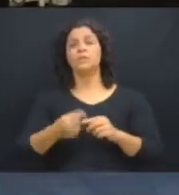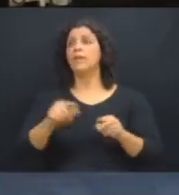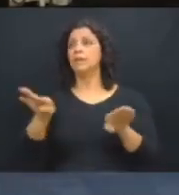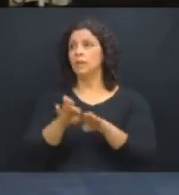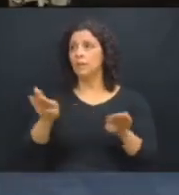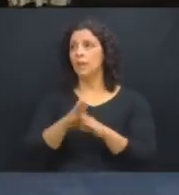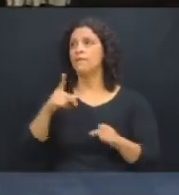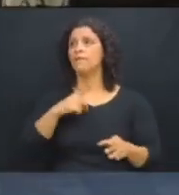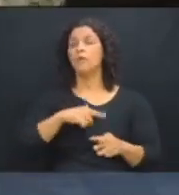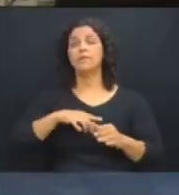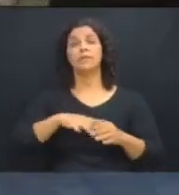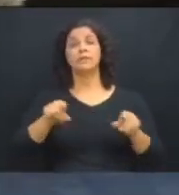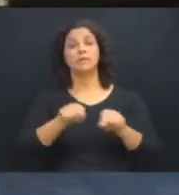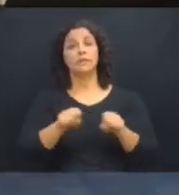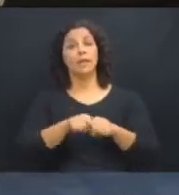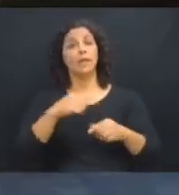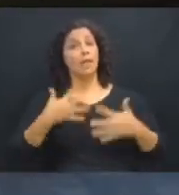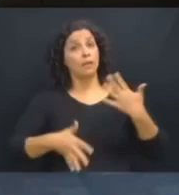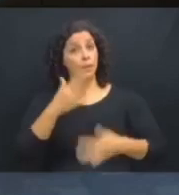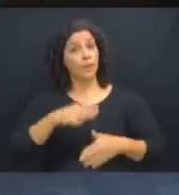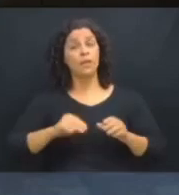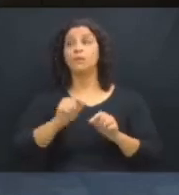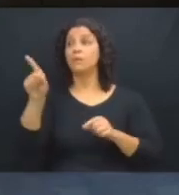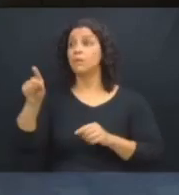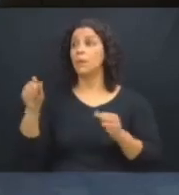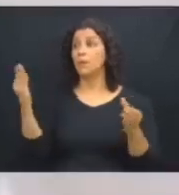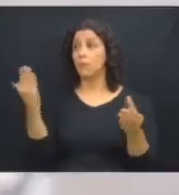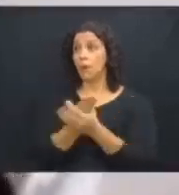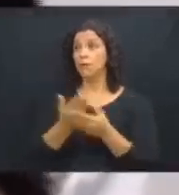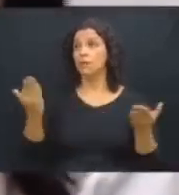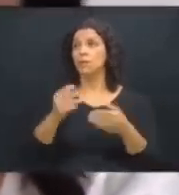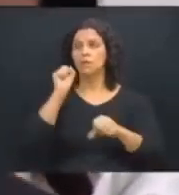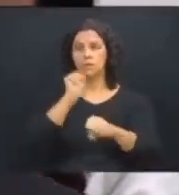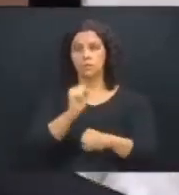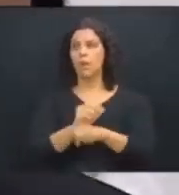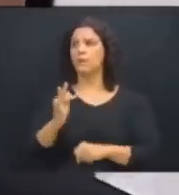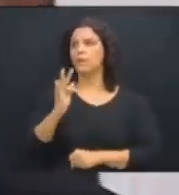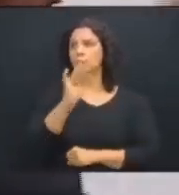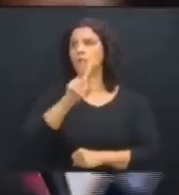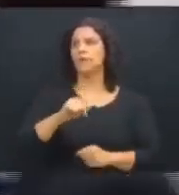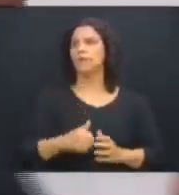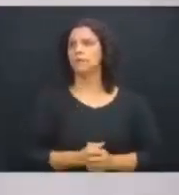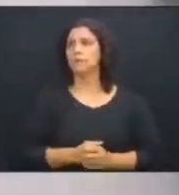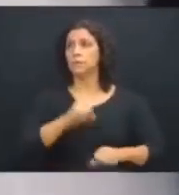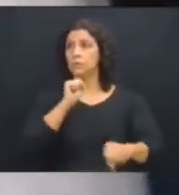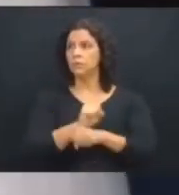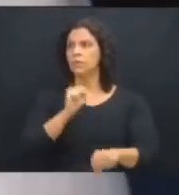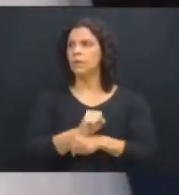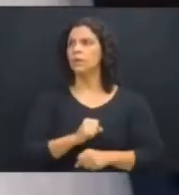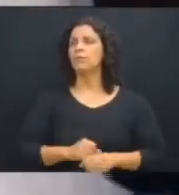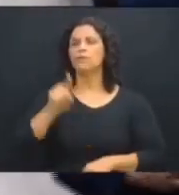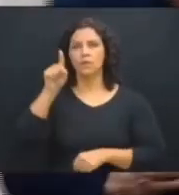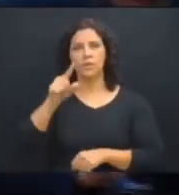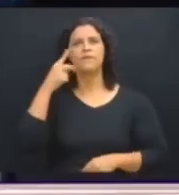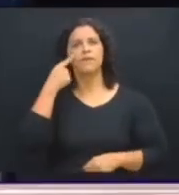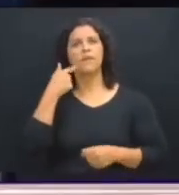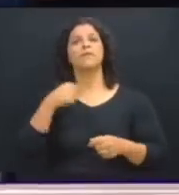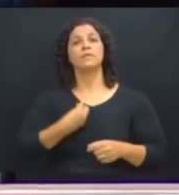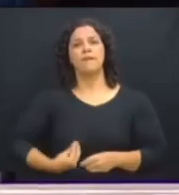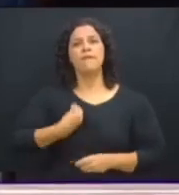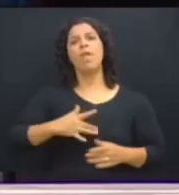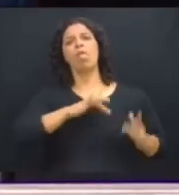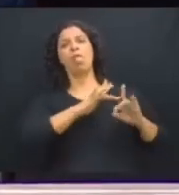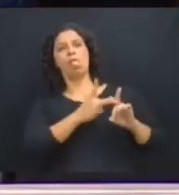está rompendo. Vossa Excelência será... Aguarde. Aguarde. Aguarde. Vossa Excelência vive se